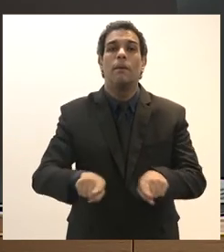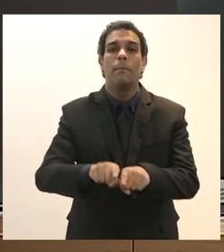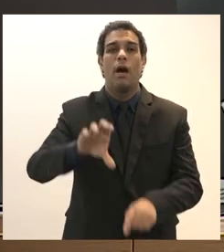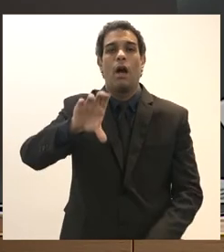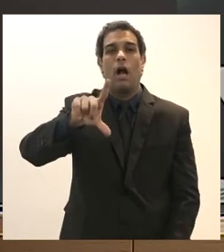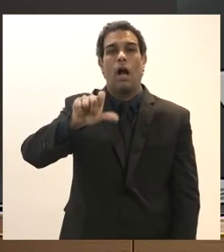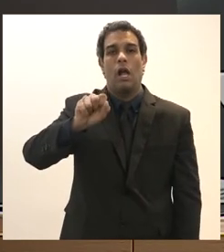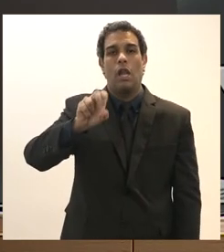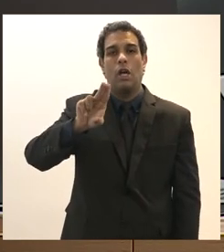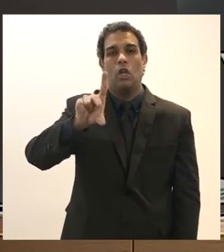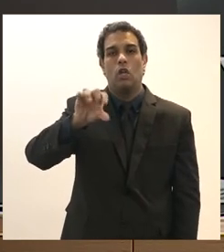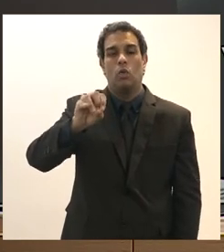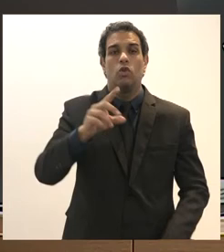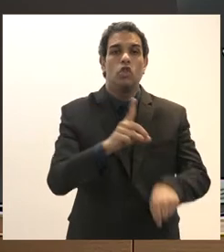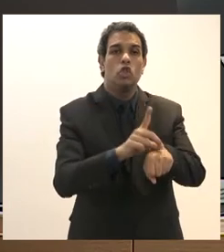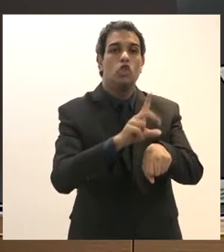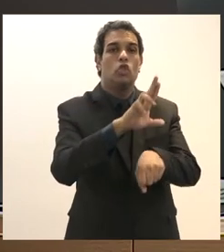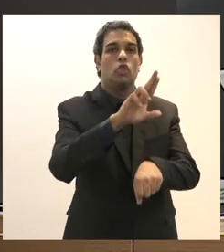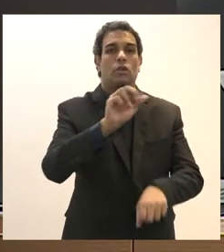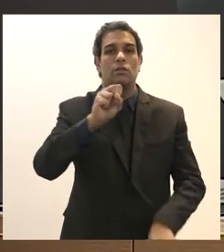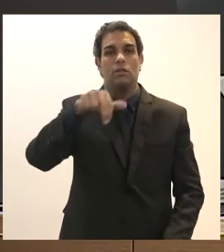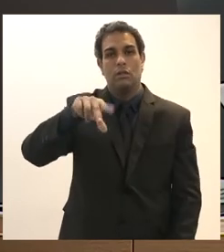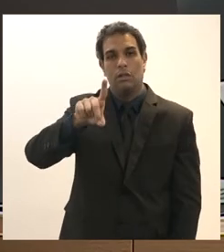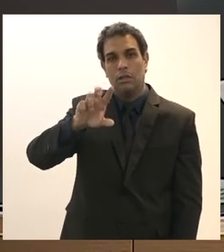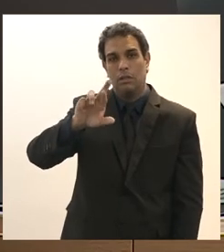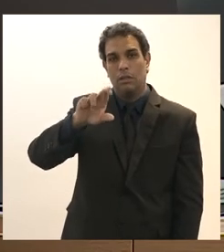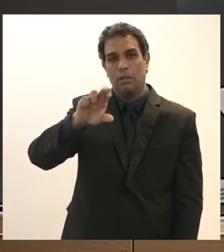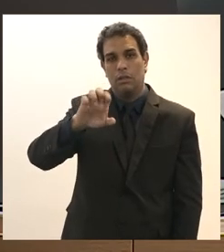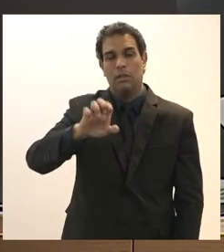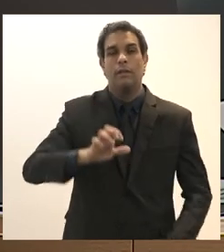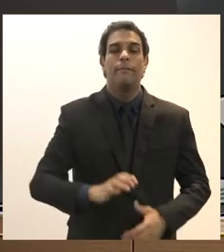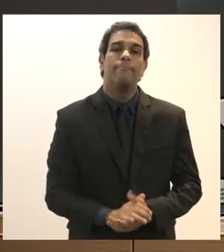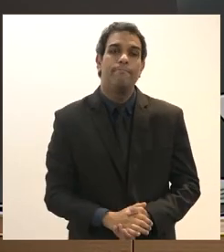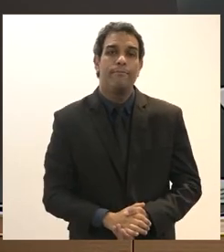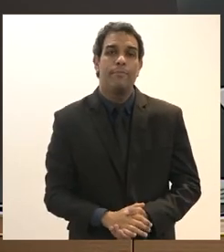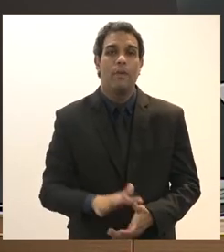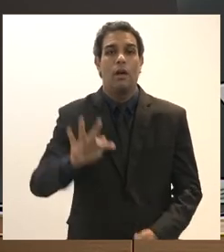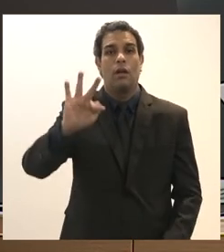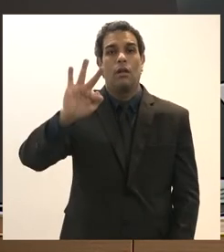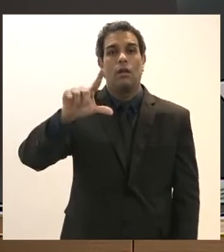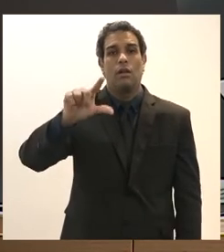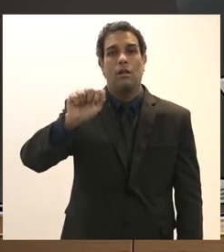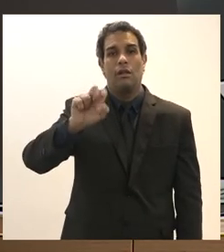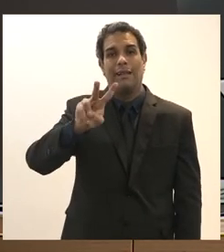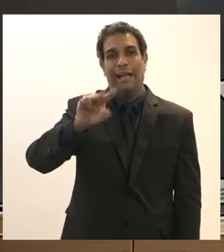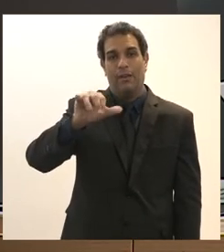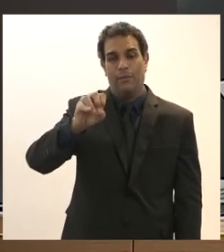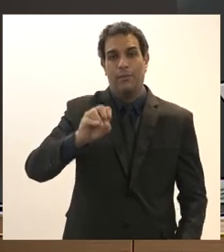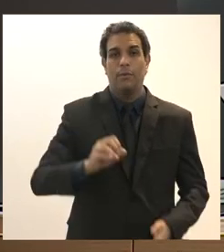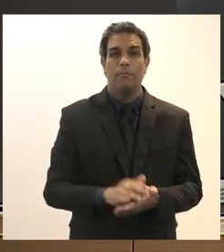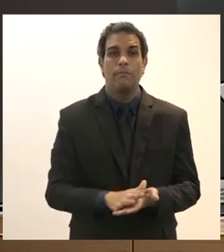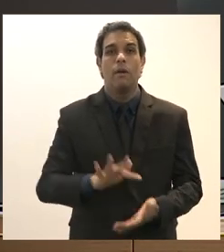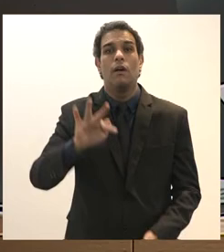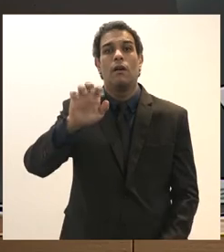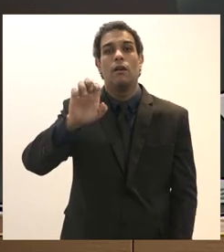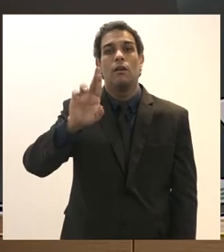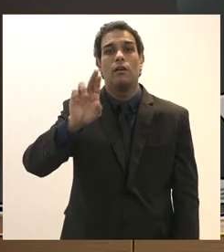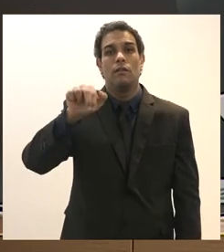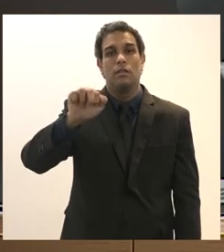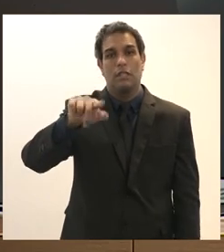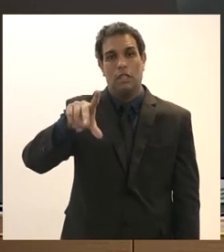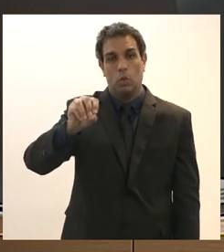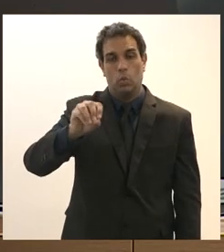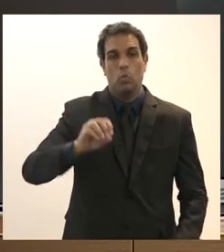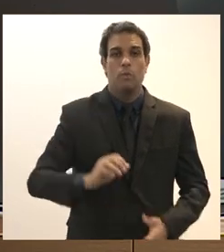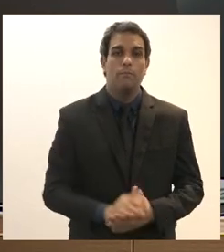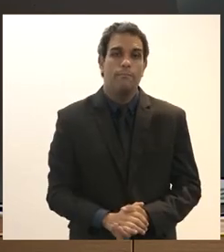Dr. Renato Brandão Ana Carolina Fiperge Flávio Suete esteve Fernando Lima Décio Bastos